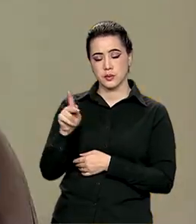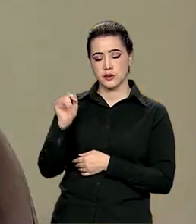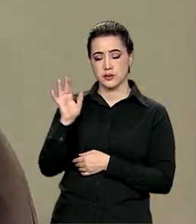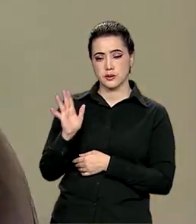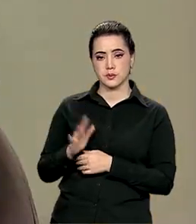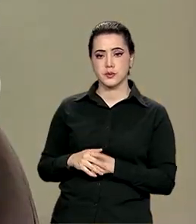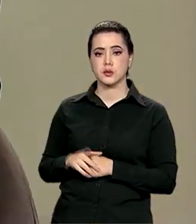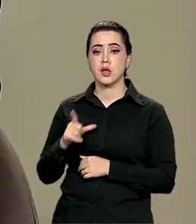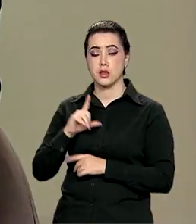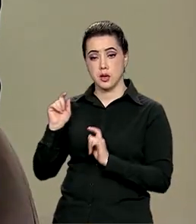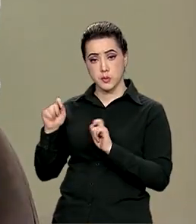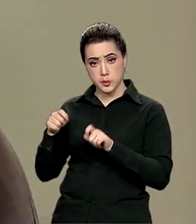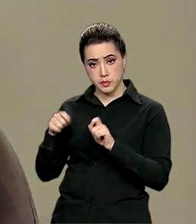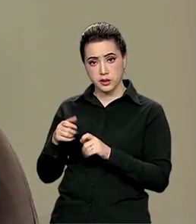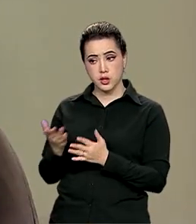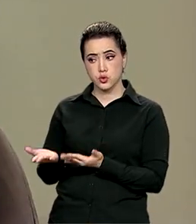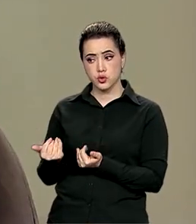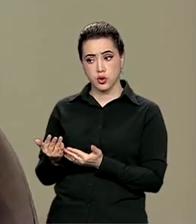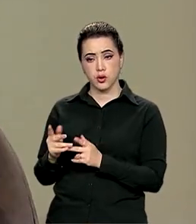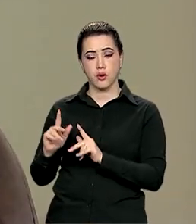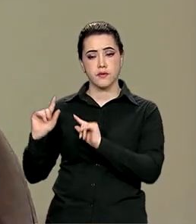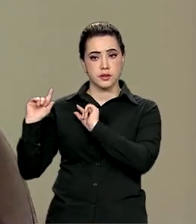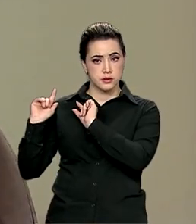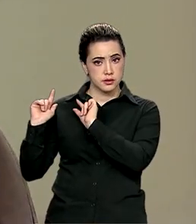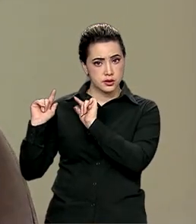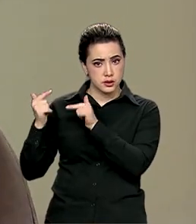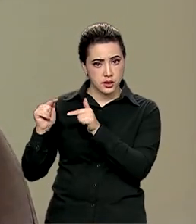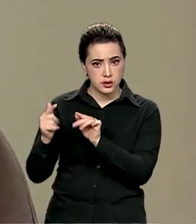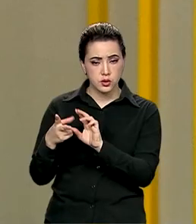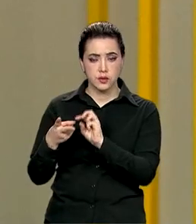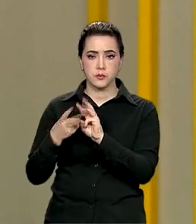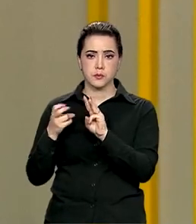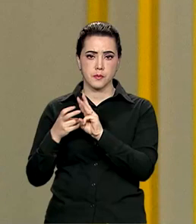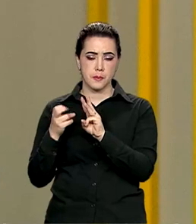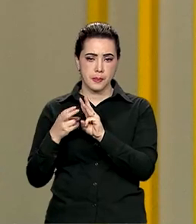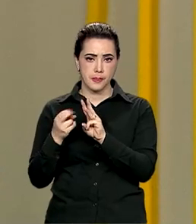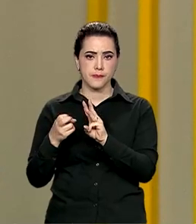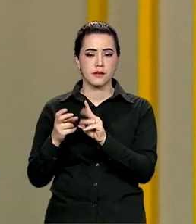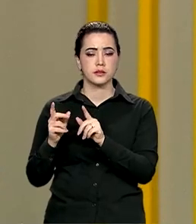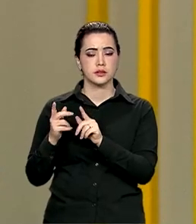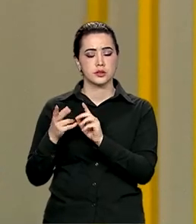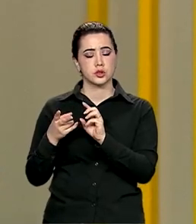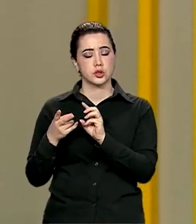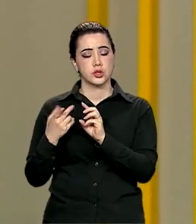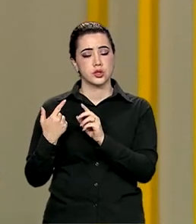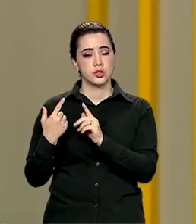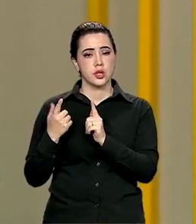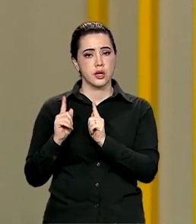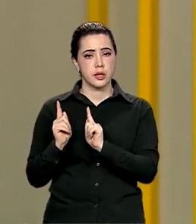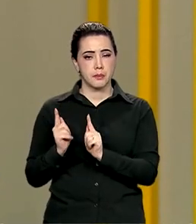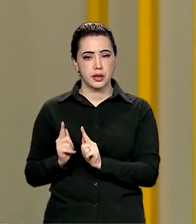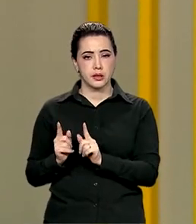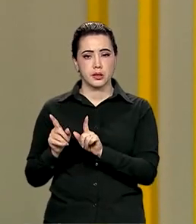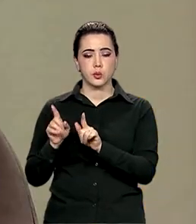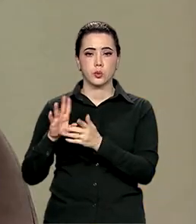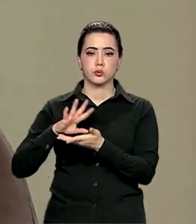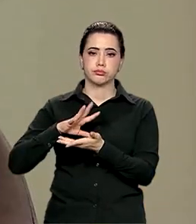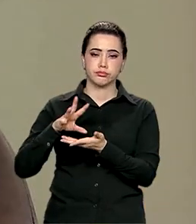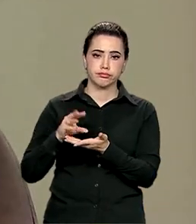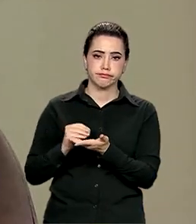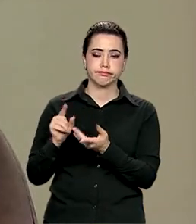espaço garantido para jovens de povos tradicionais, indígenas, ribeirinhos, quilombolas. Tem uma estratégia especial para